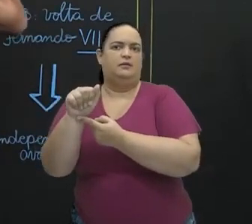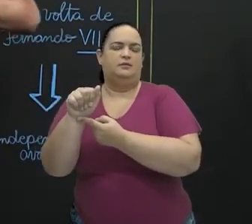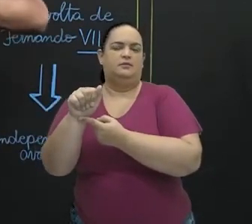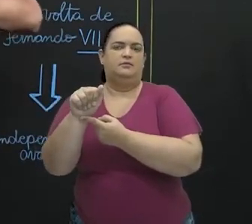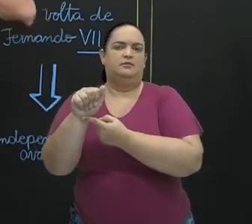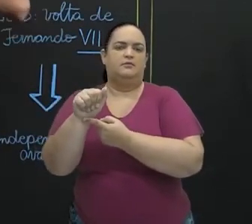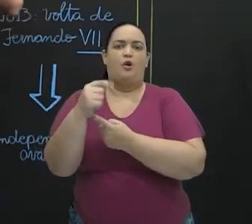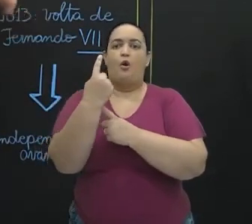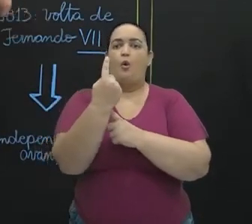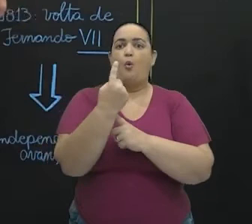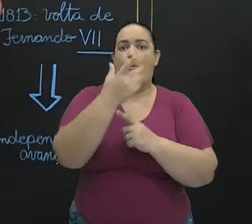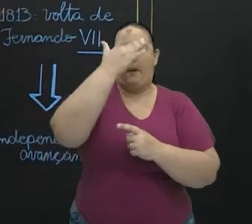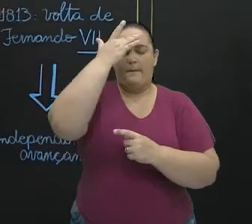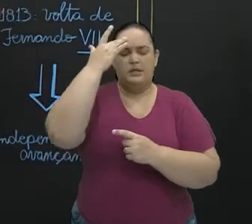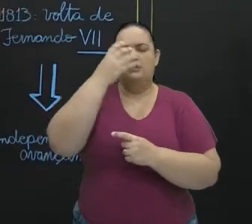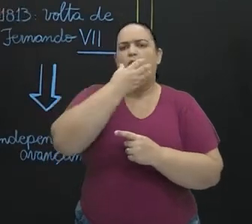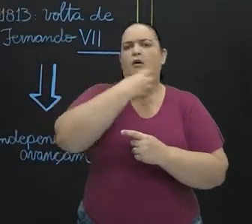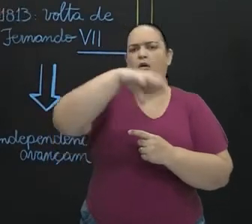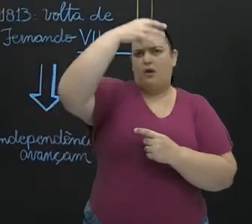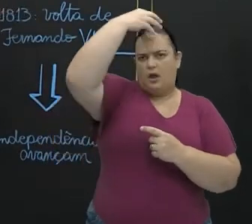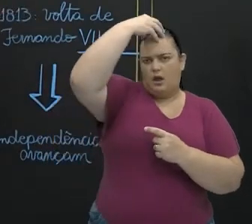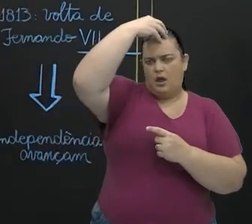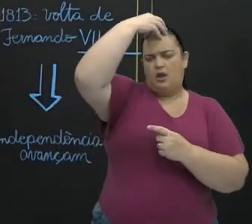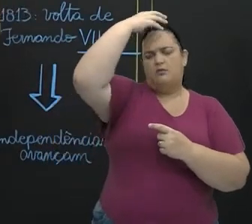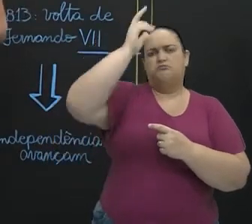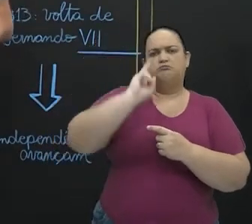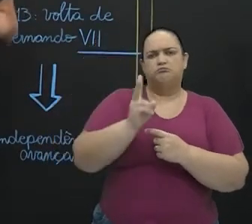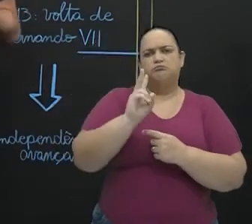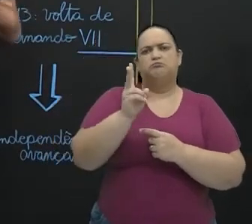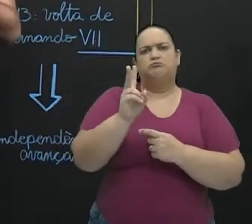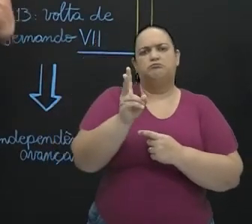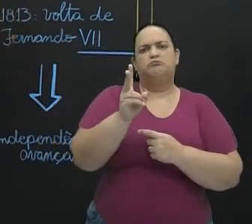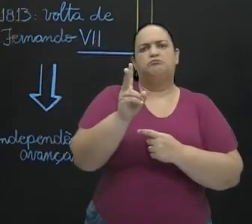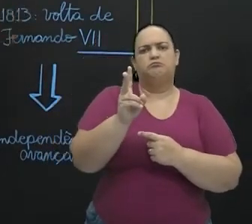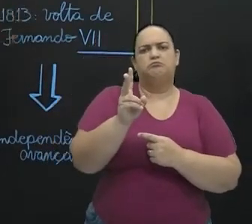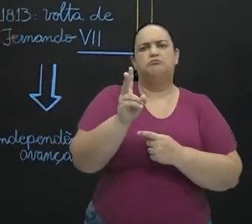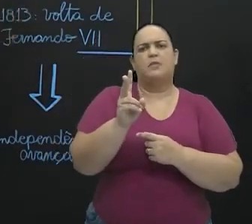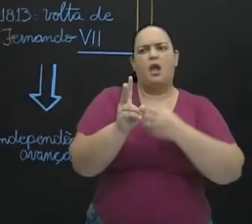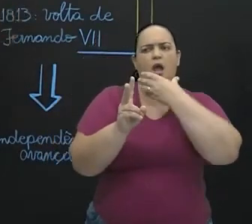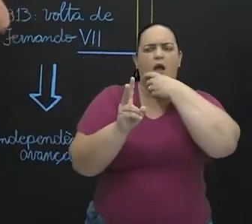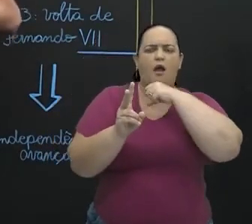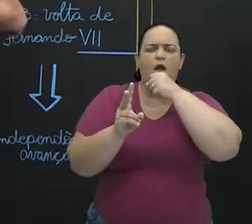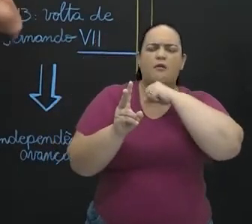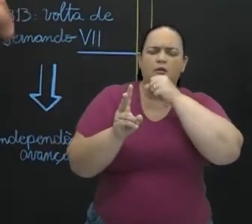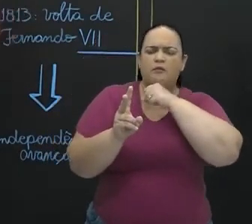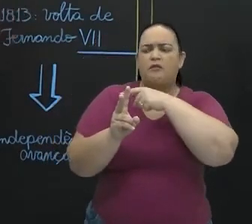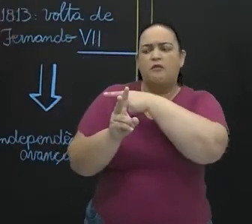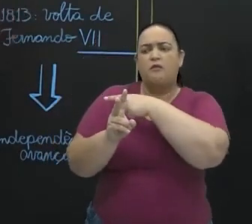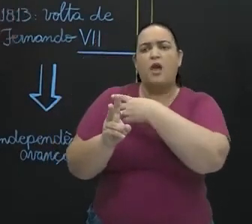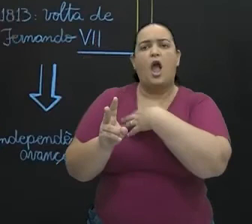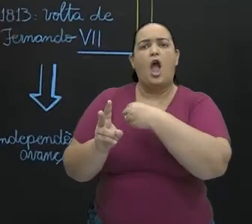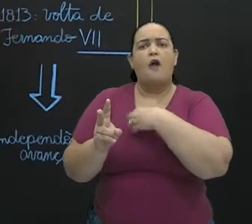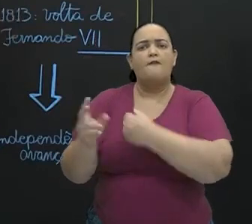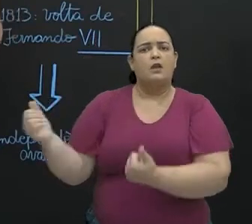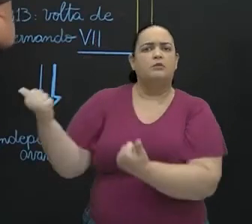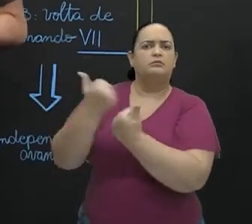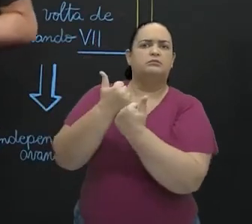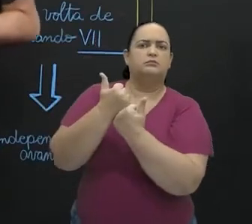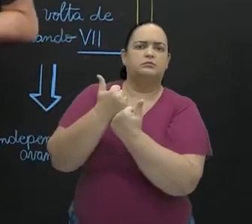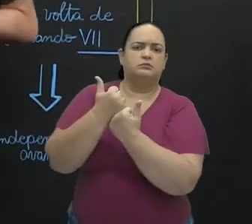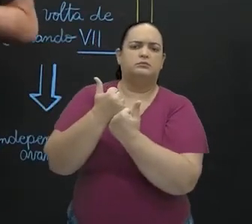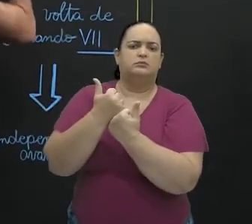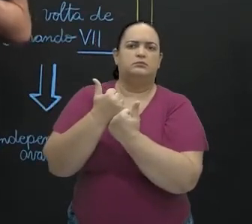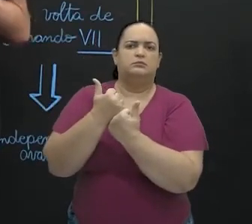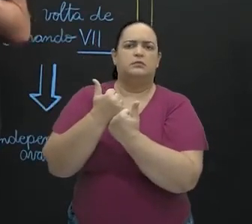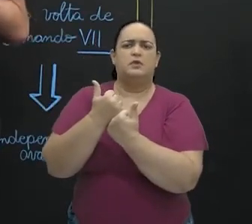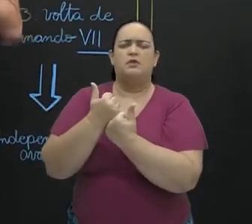governa durante uma vida toda e passa o poder de pai para filho, ele é um regime mais estável. Note,